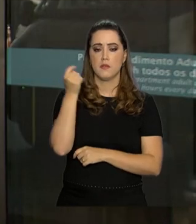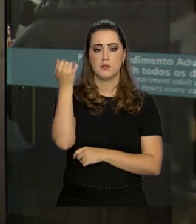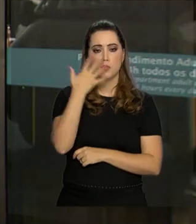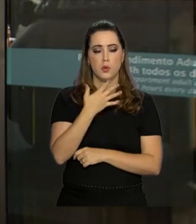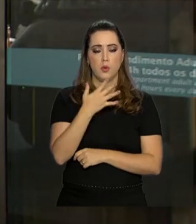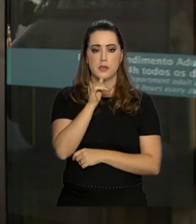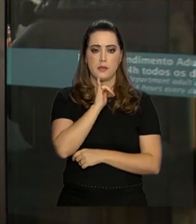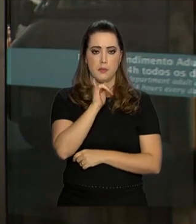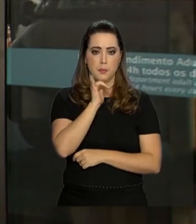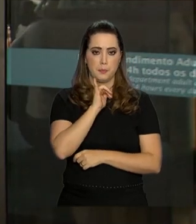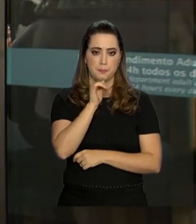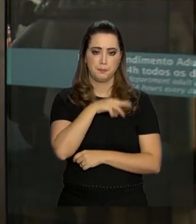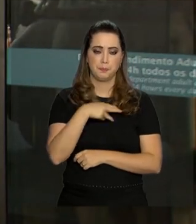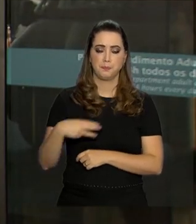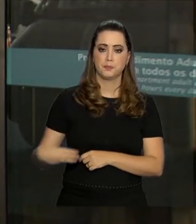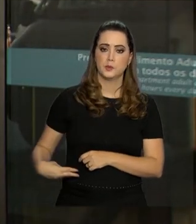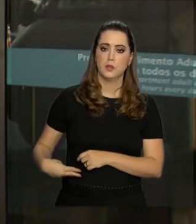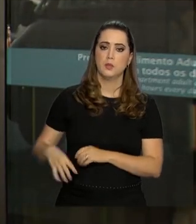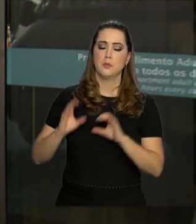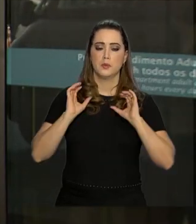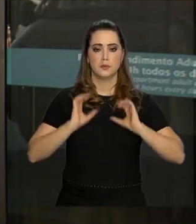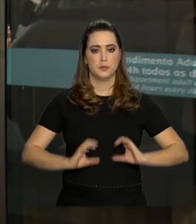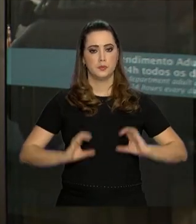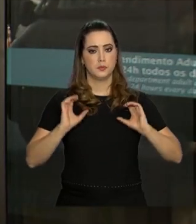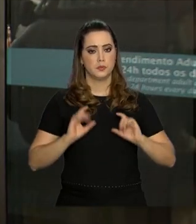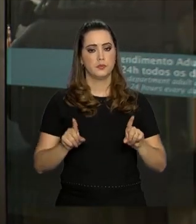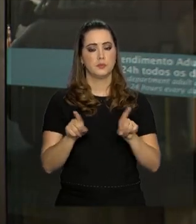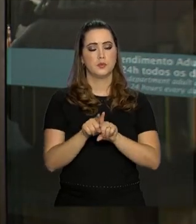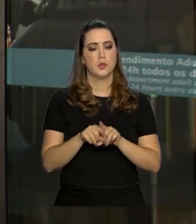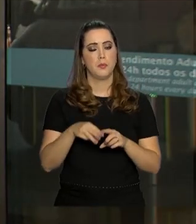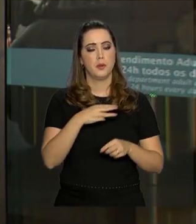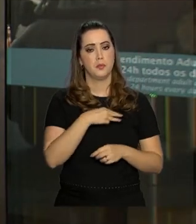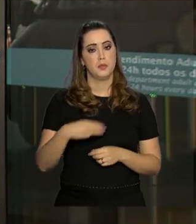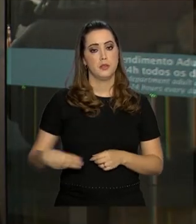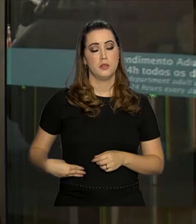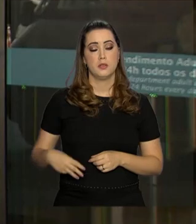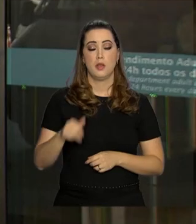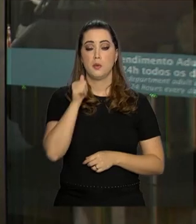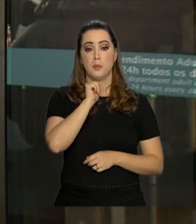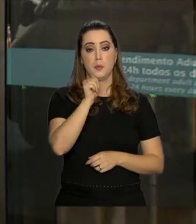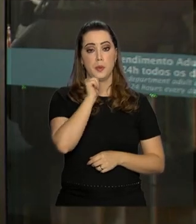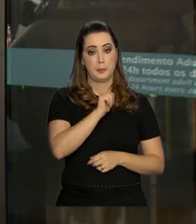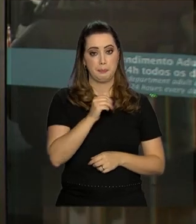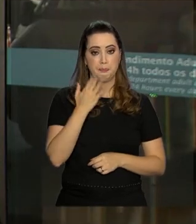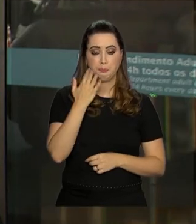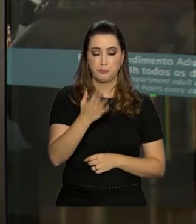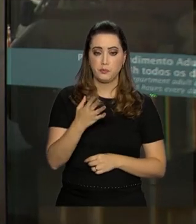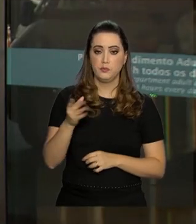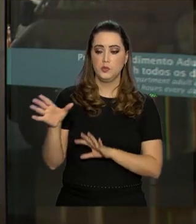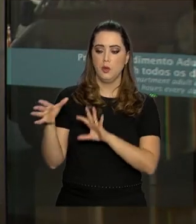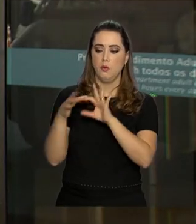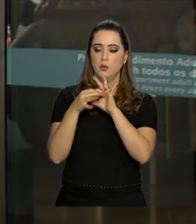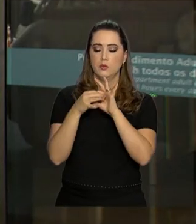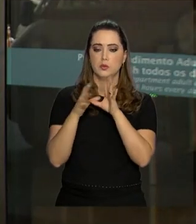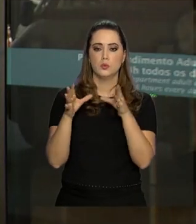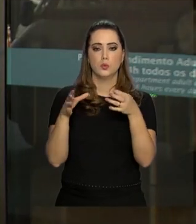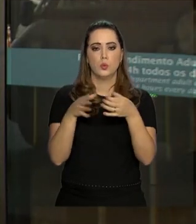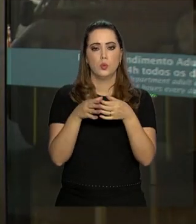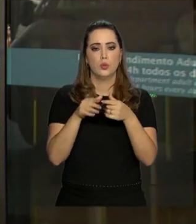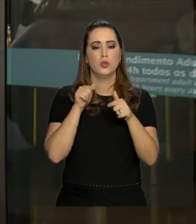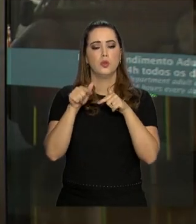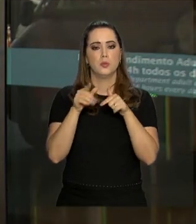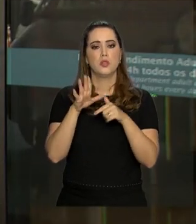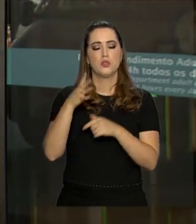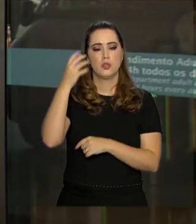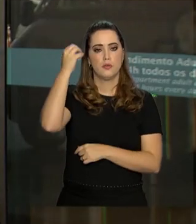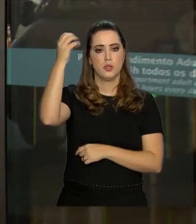exemplo, que o Ministério da Cidadania e o Ministério da Mulher e dos Direitos Humanos Estão formando uma comitiva que já